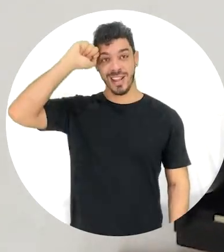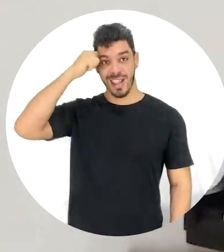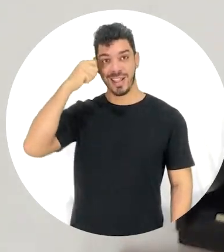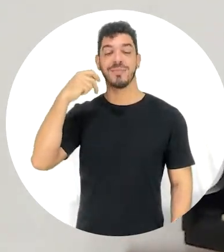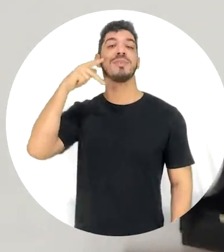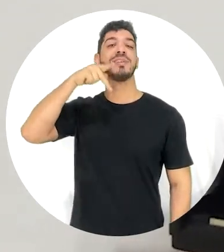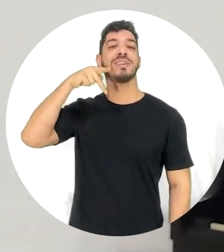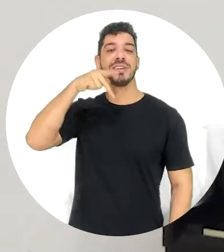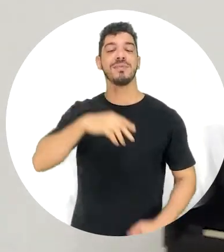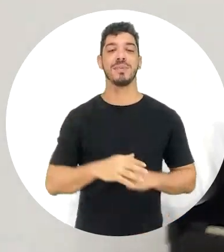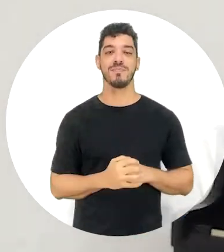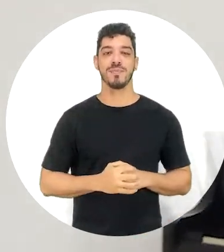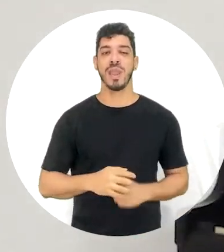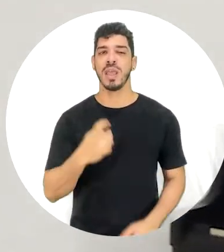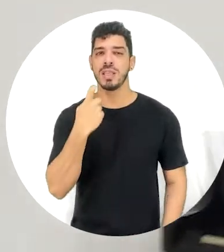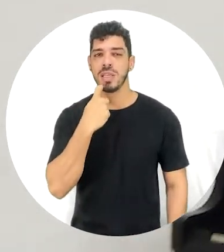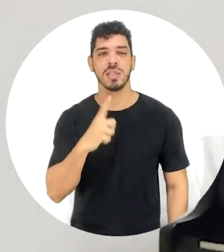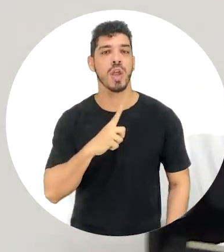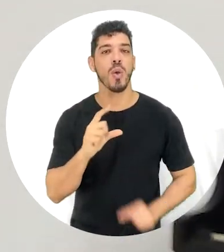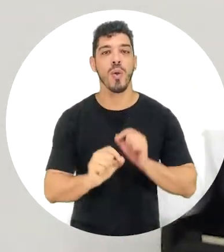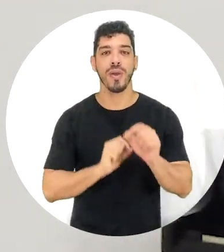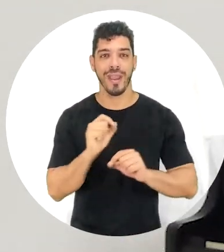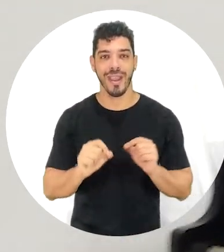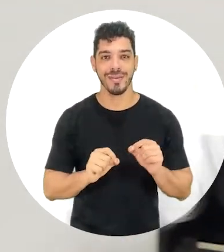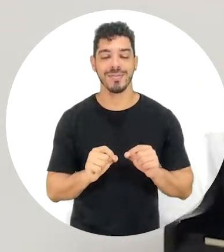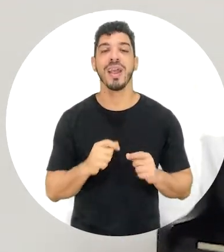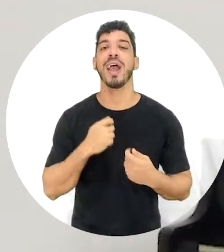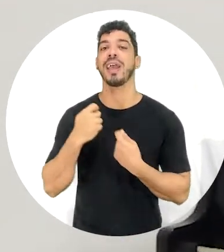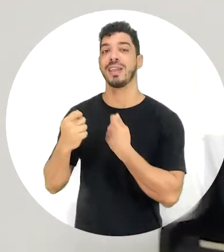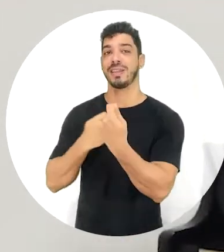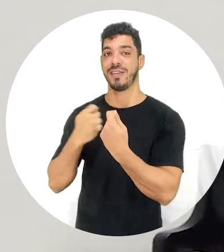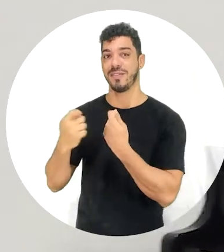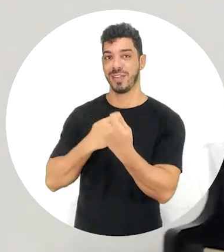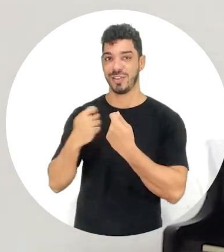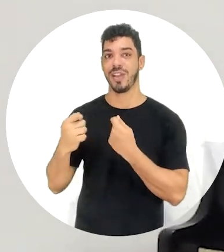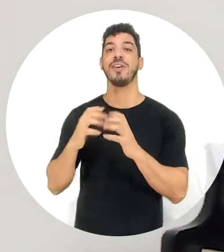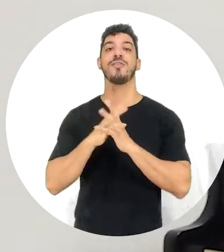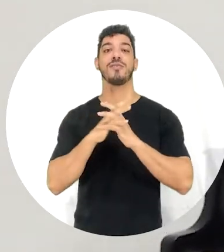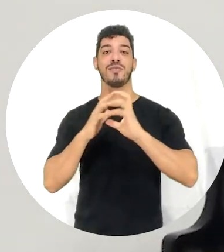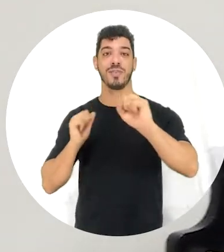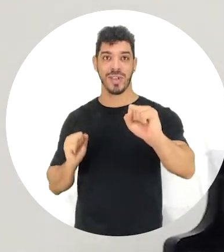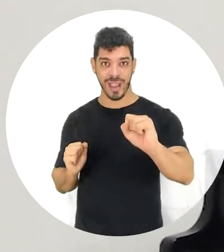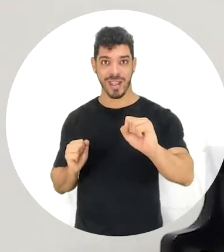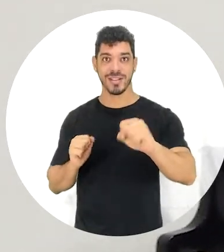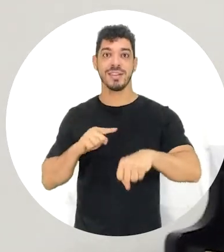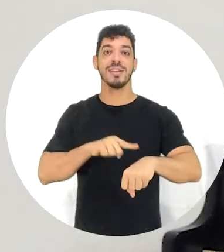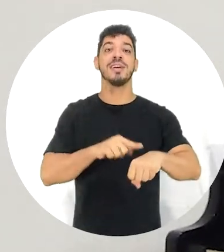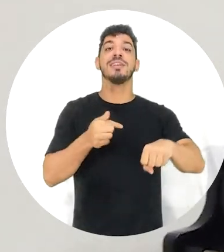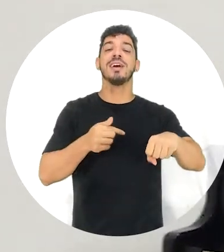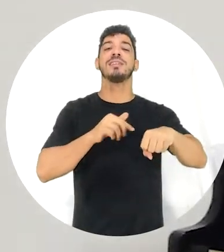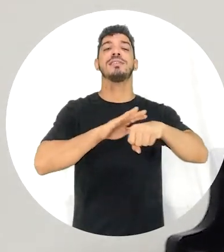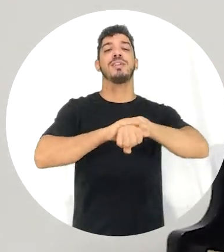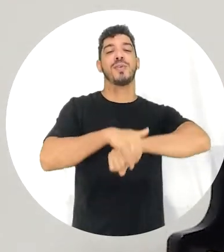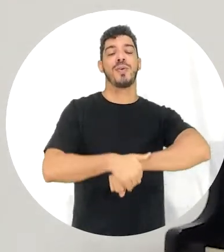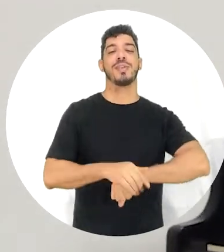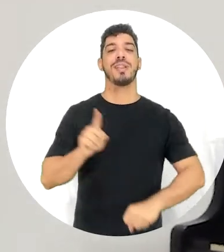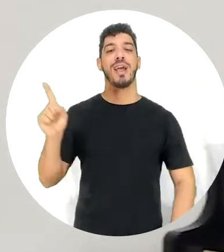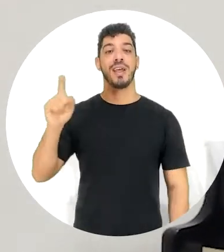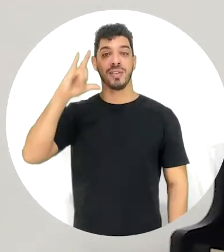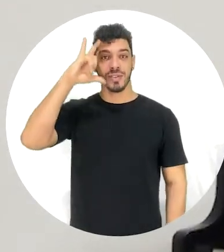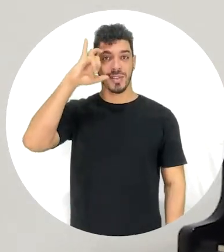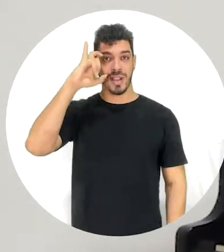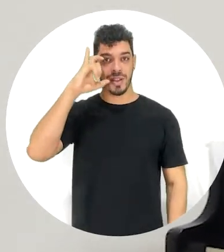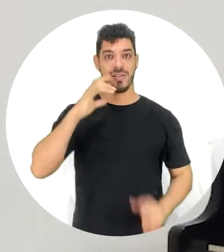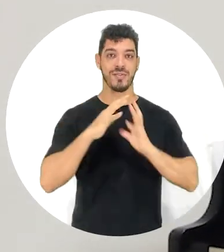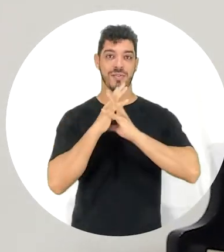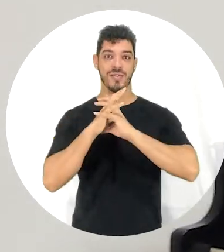sexta-feira? Ah, sexta-feira é dia de entrevista Funesc, você já sabe. 7 da noite, no Instagram da Funesc, eu vou conversar